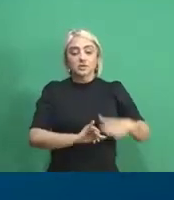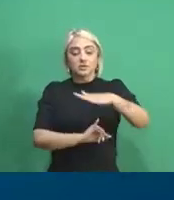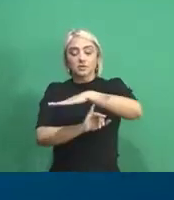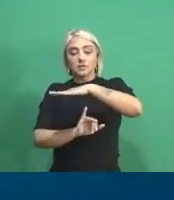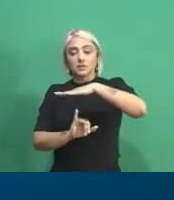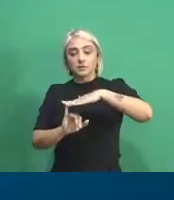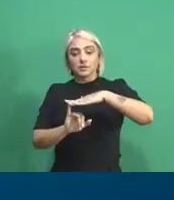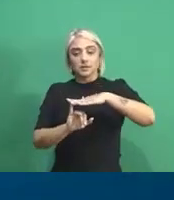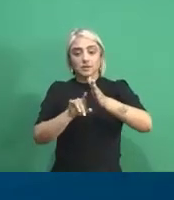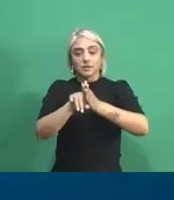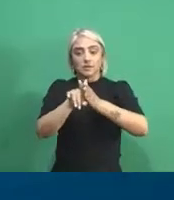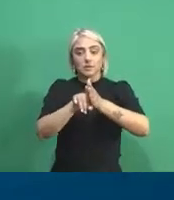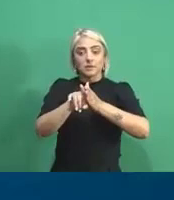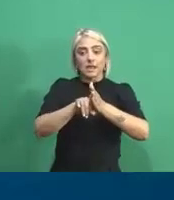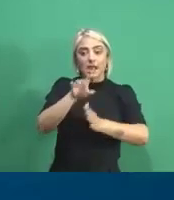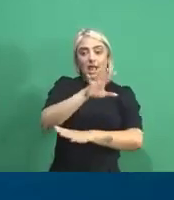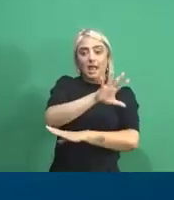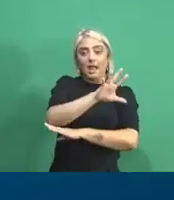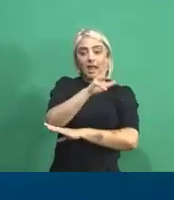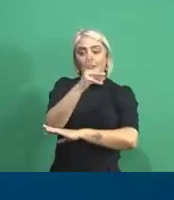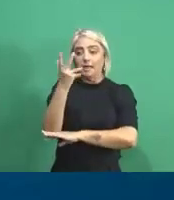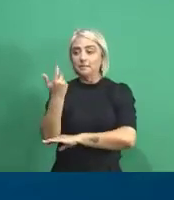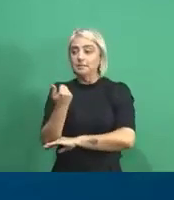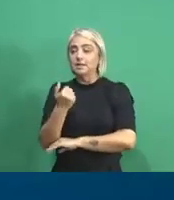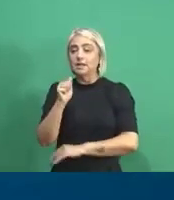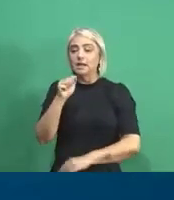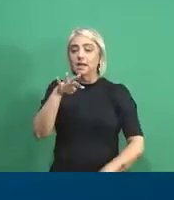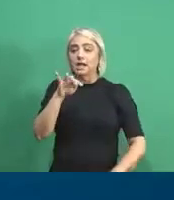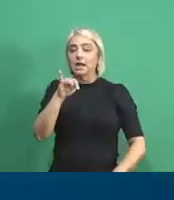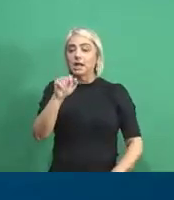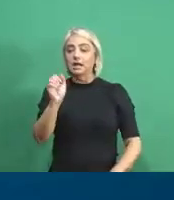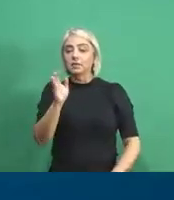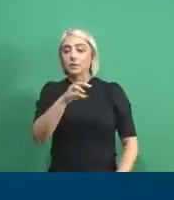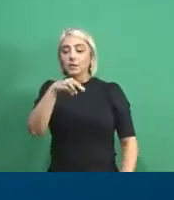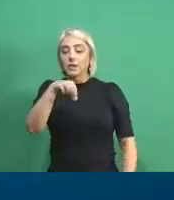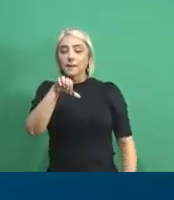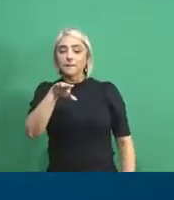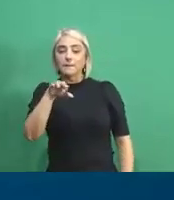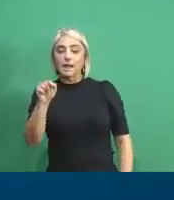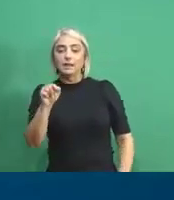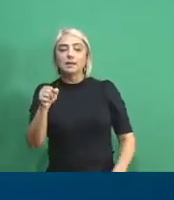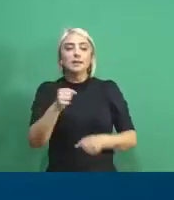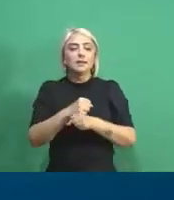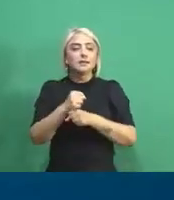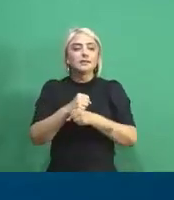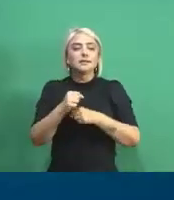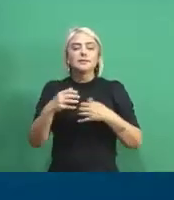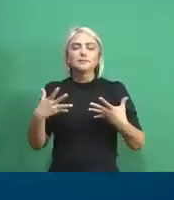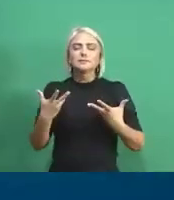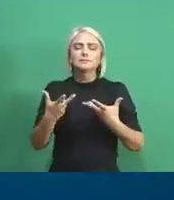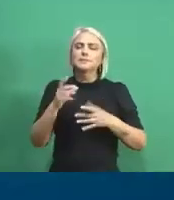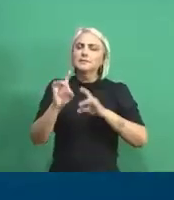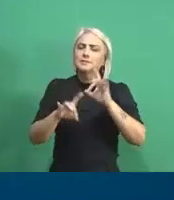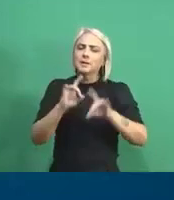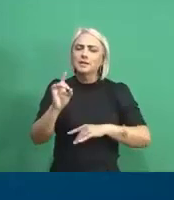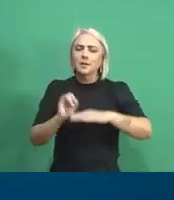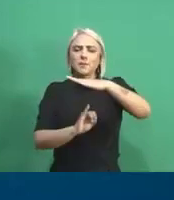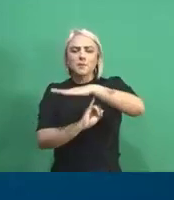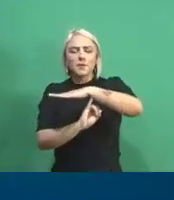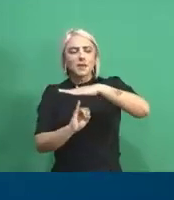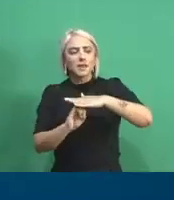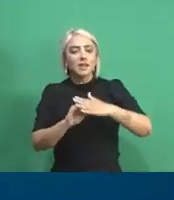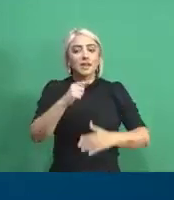Instituto Nacional de Pesquisas da Amazônia, Antônia Maria Ramos Franco, neste ano tão especial para o INPA.